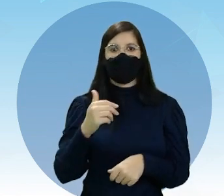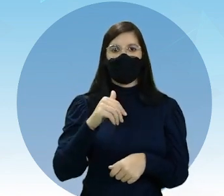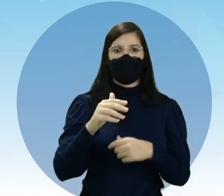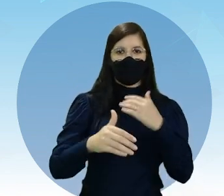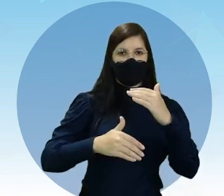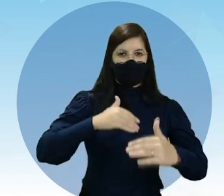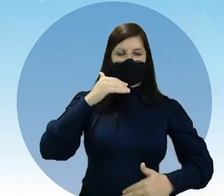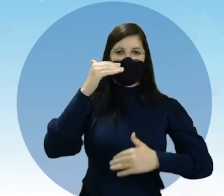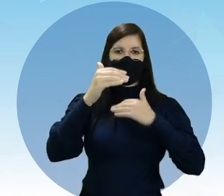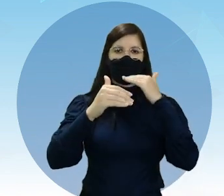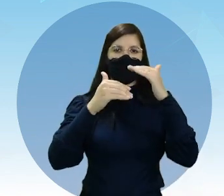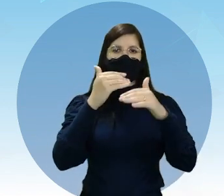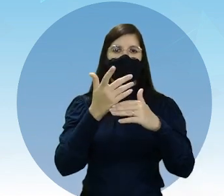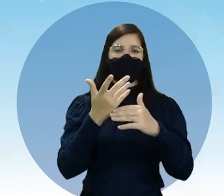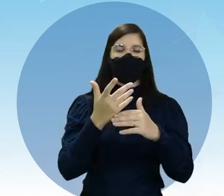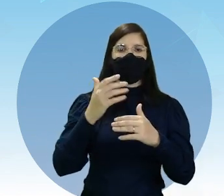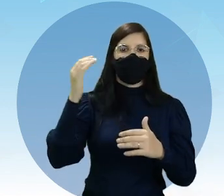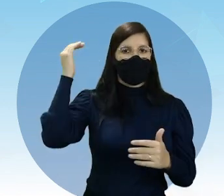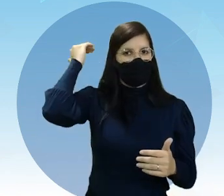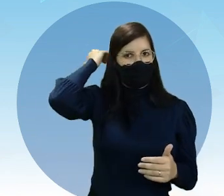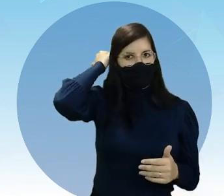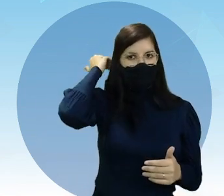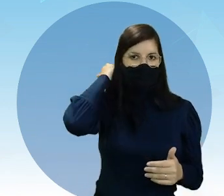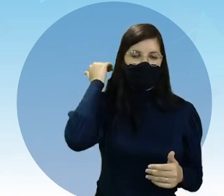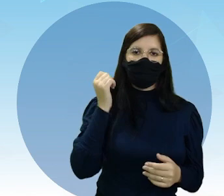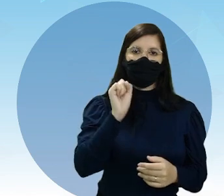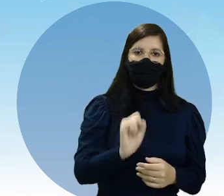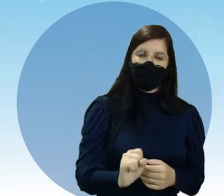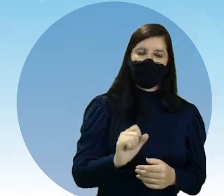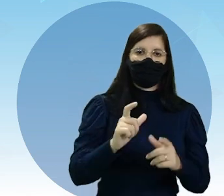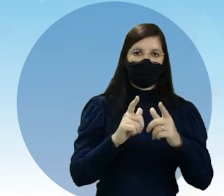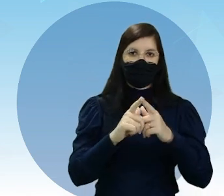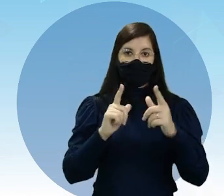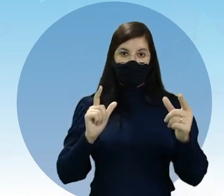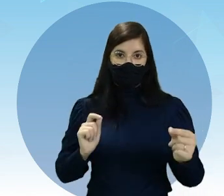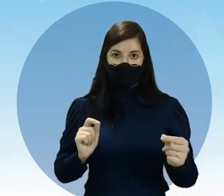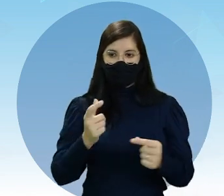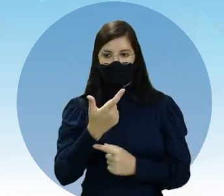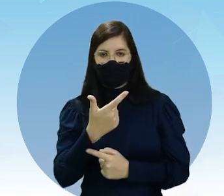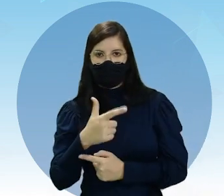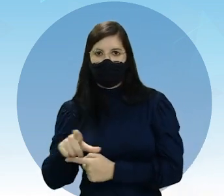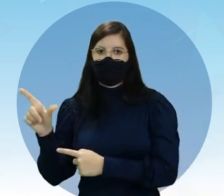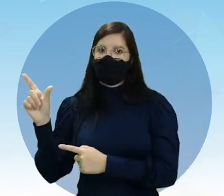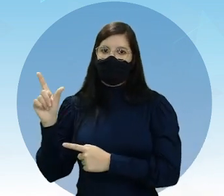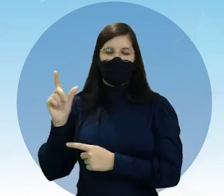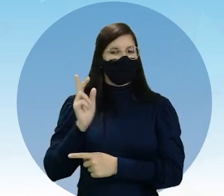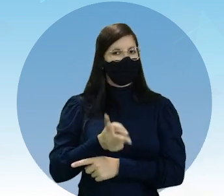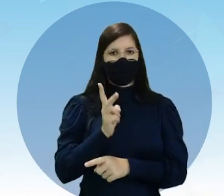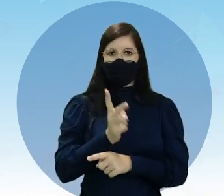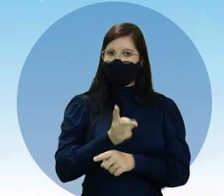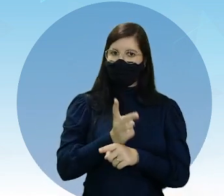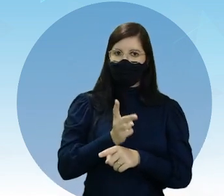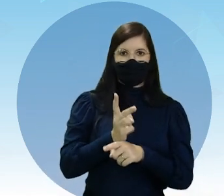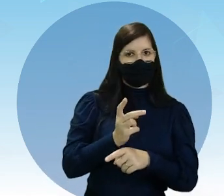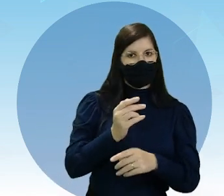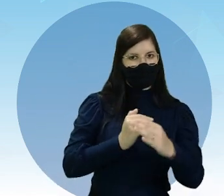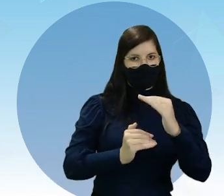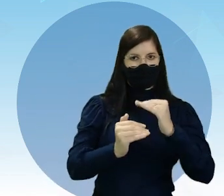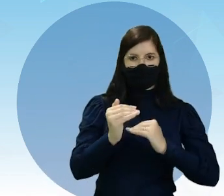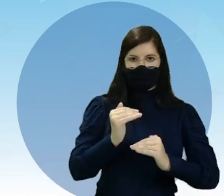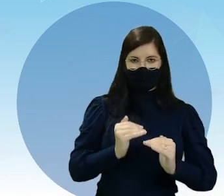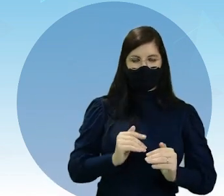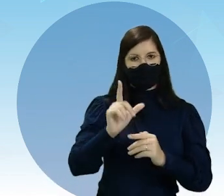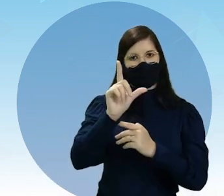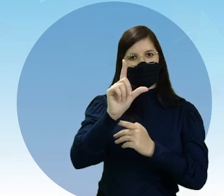desenvolvidos como a Coreia do Sul e o Japão. Os outros eles permanecem nas menores